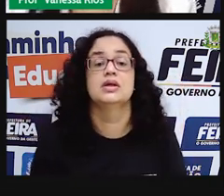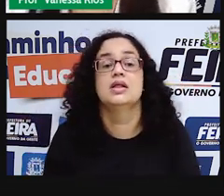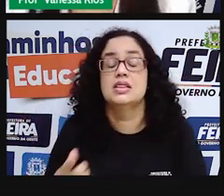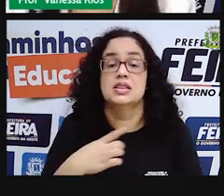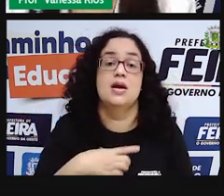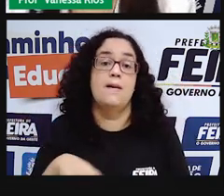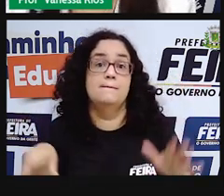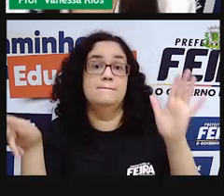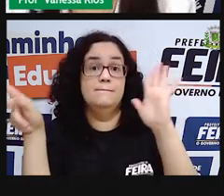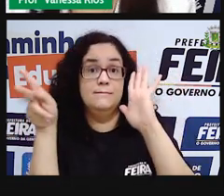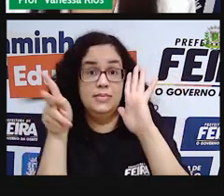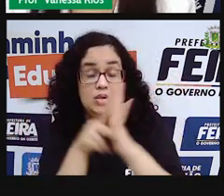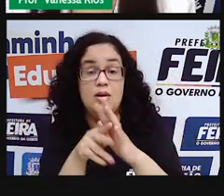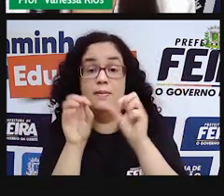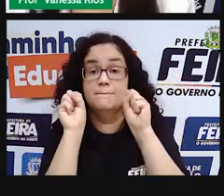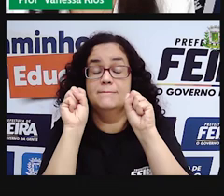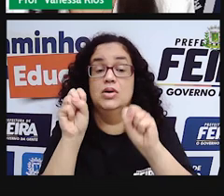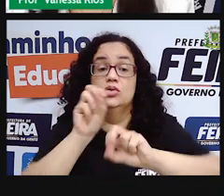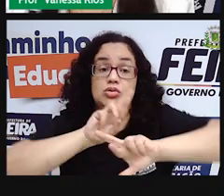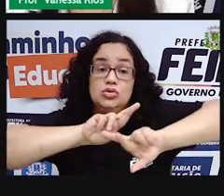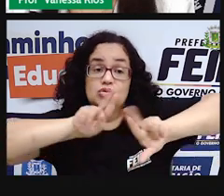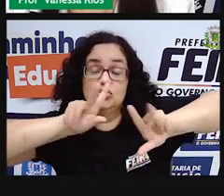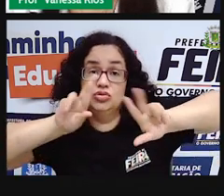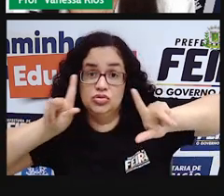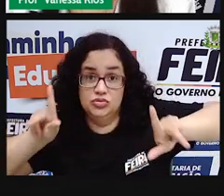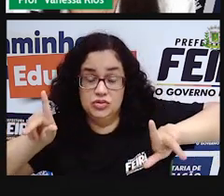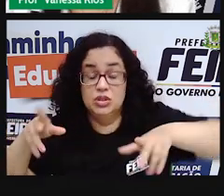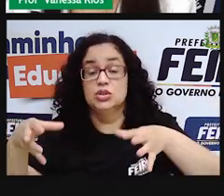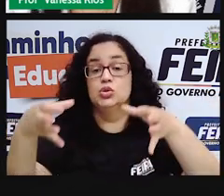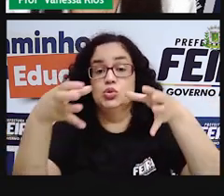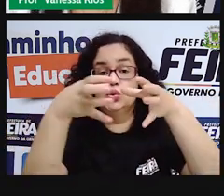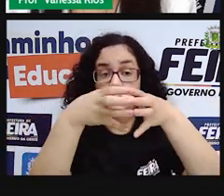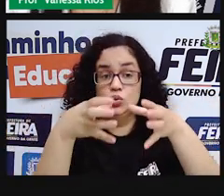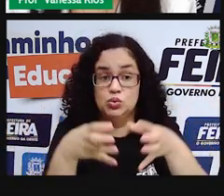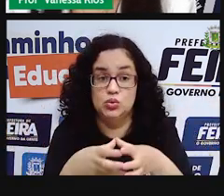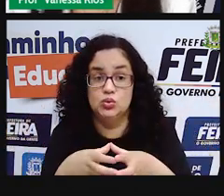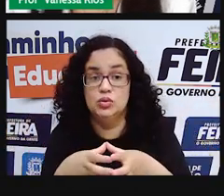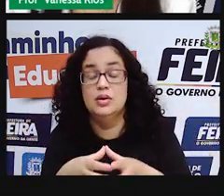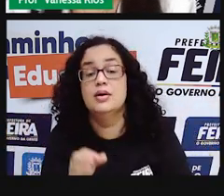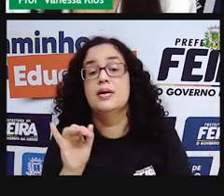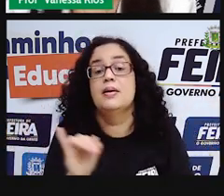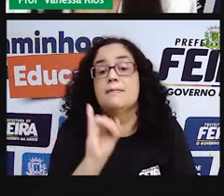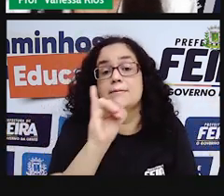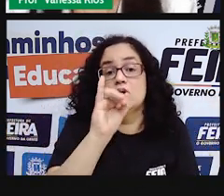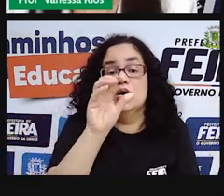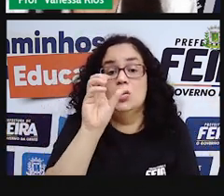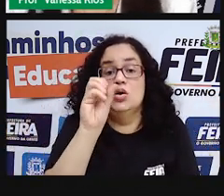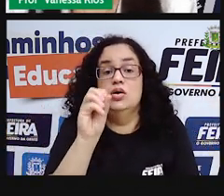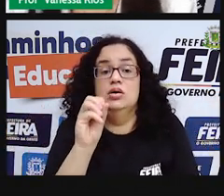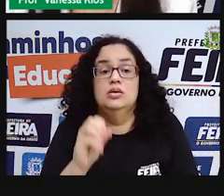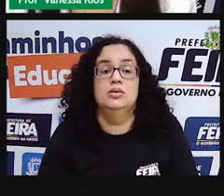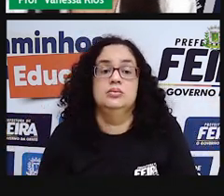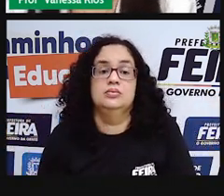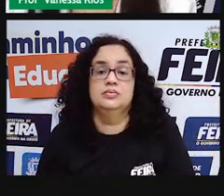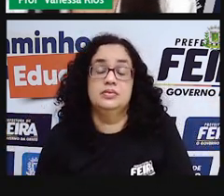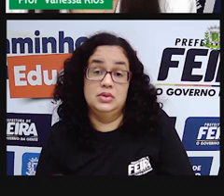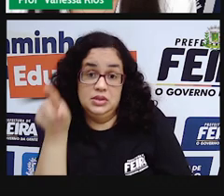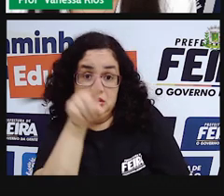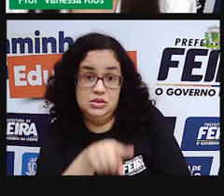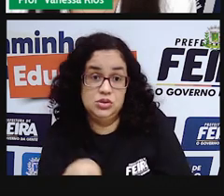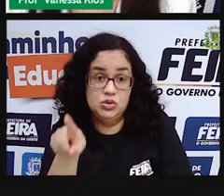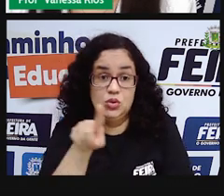propriedades, elas são divididas em diversos grupos, mas os grupos principais são as